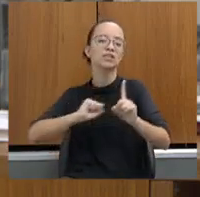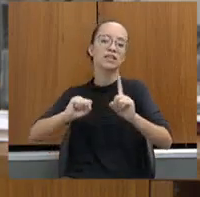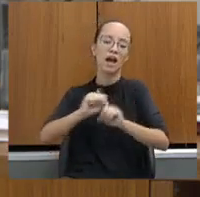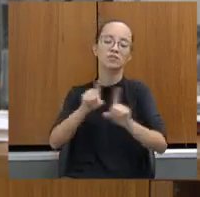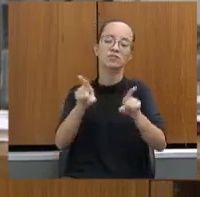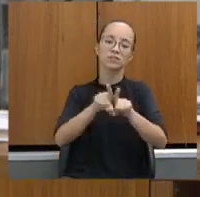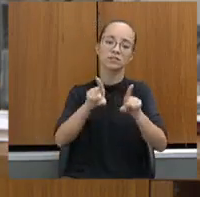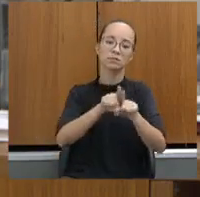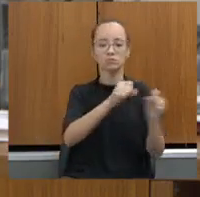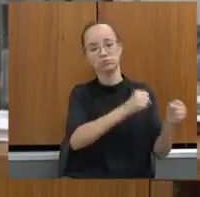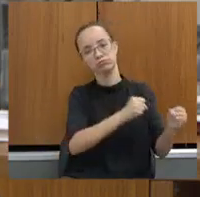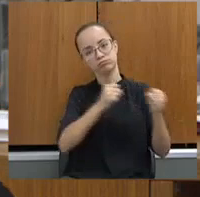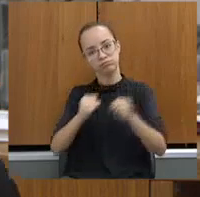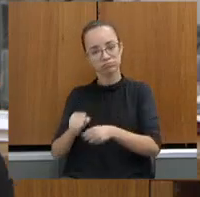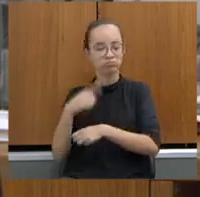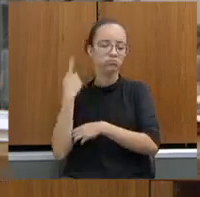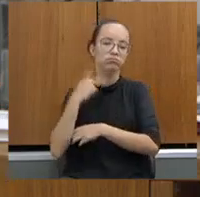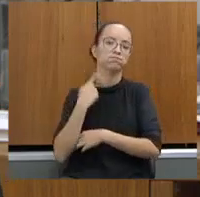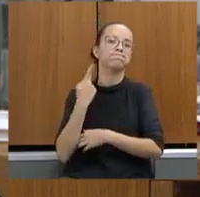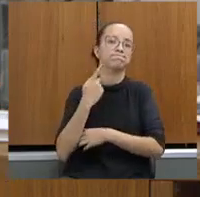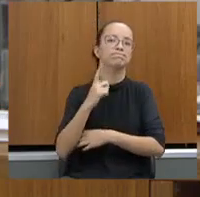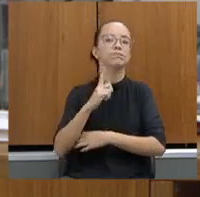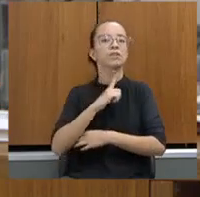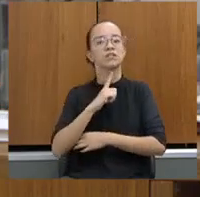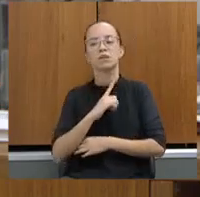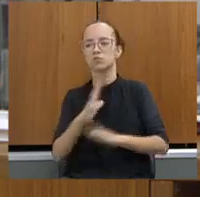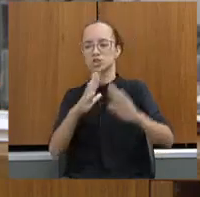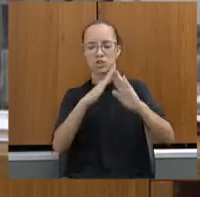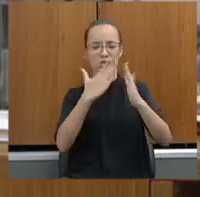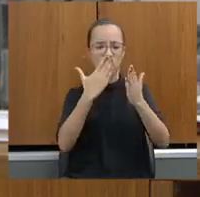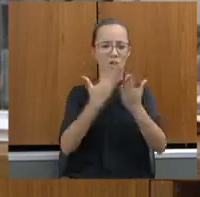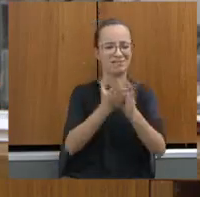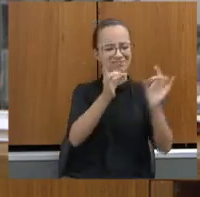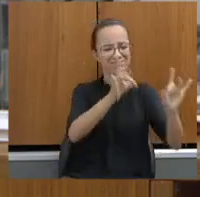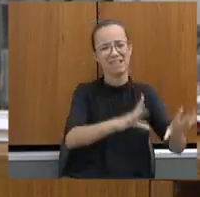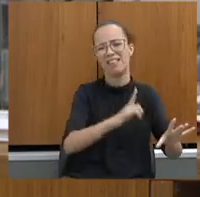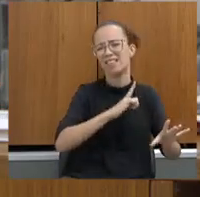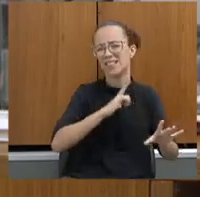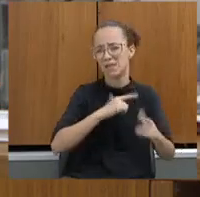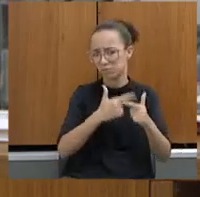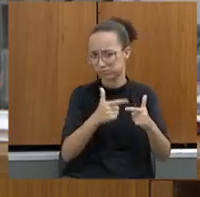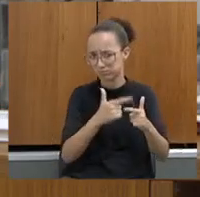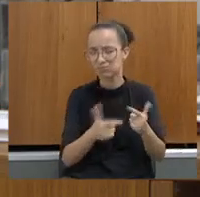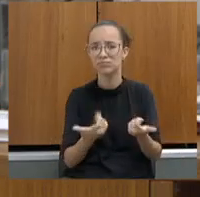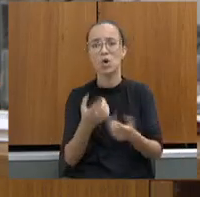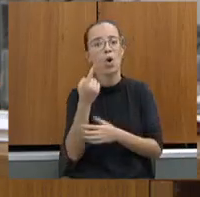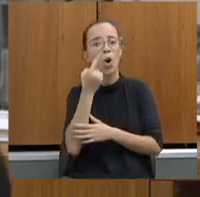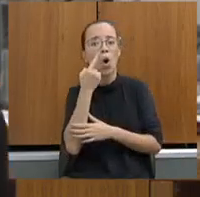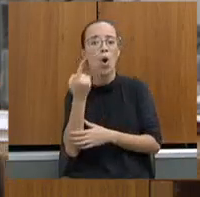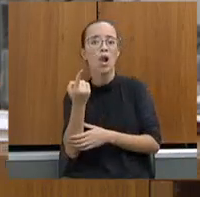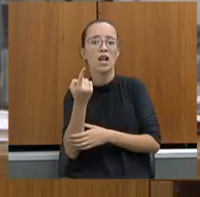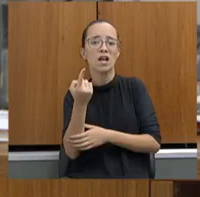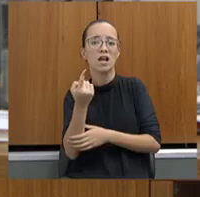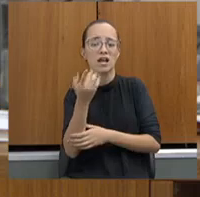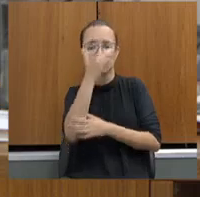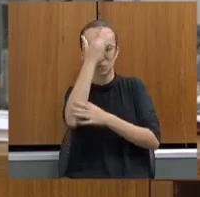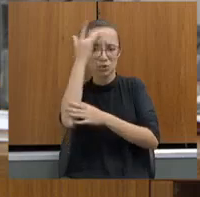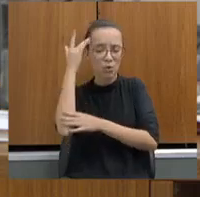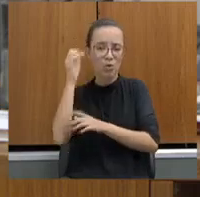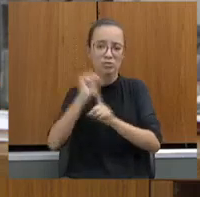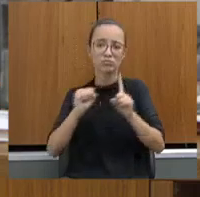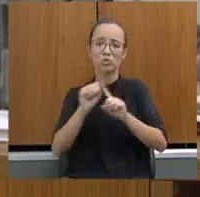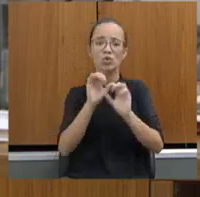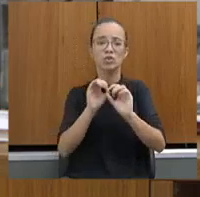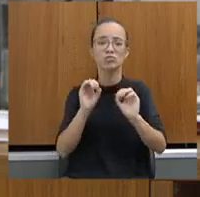público, especialmente. Nós temos isso aí, evasão escolar. Pega os jovens que estão no sócio educativo. Eles não sabem o é disciplina.